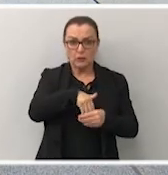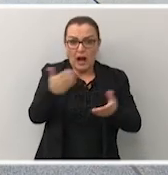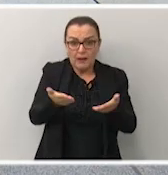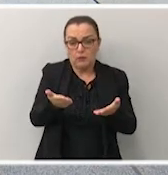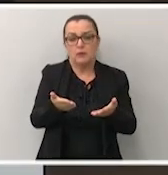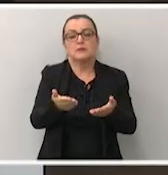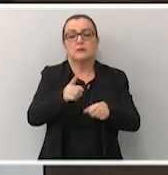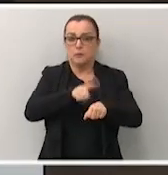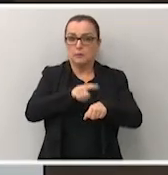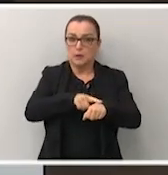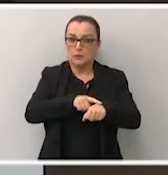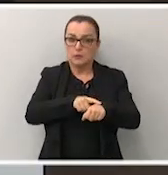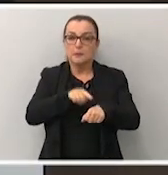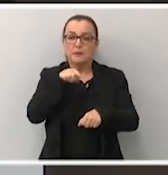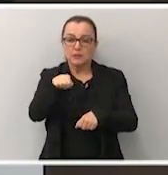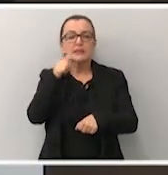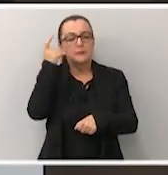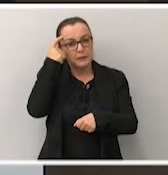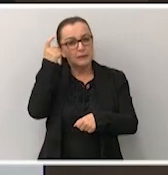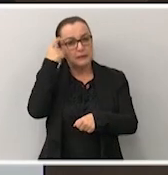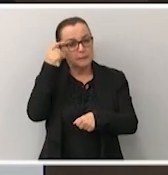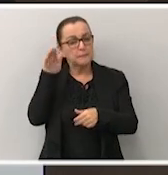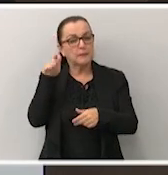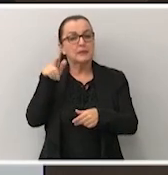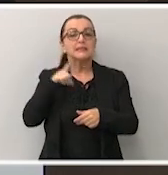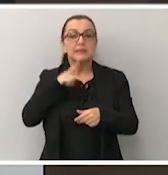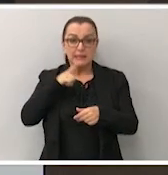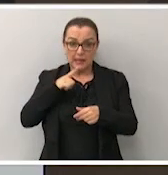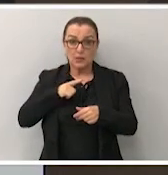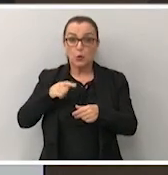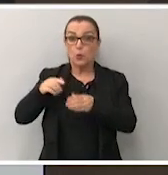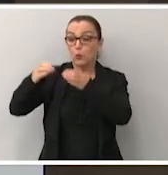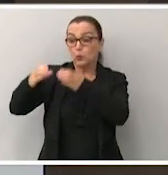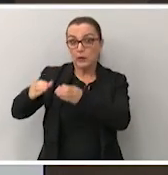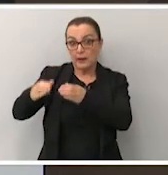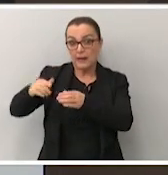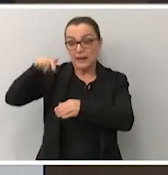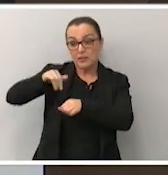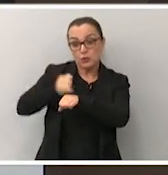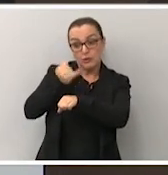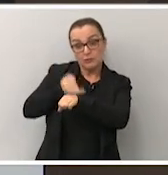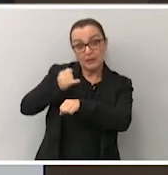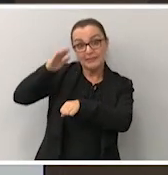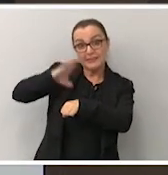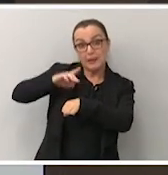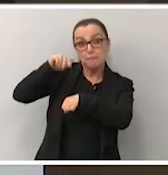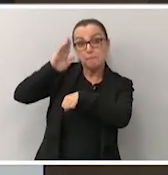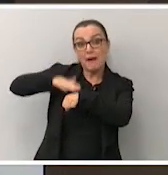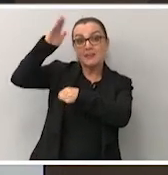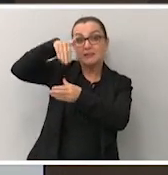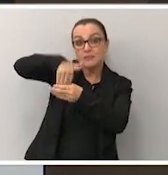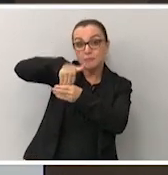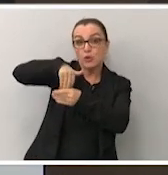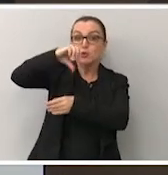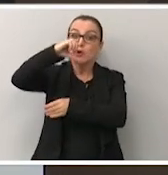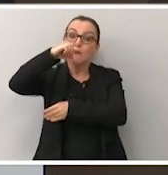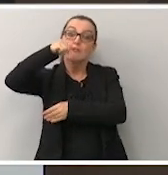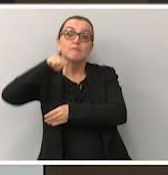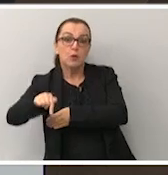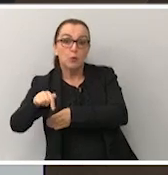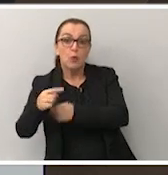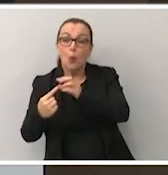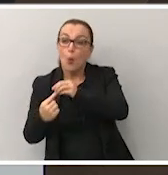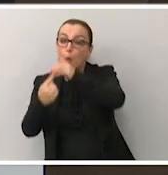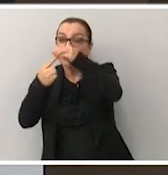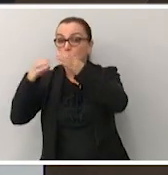eleições. Para vocês terem uma ideia, nós temos um colégio eleitoral com mais de 9 mil eleitores, uma única